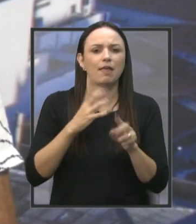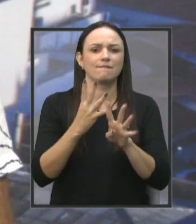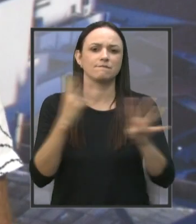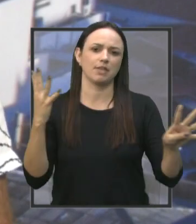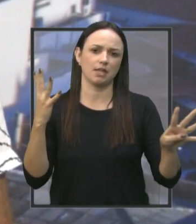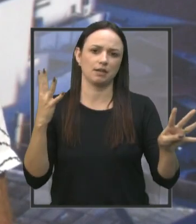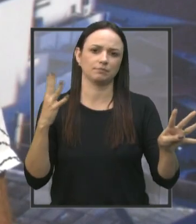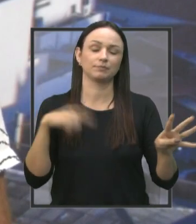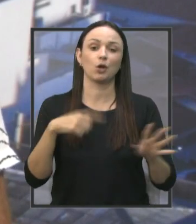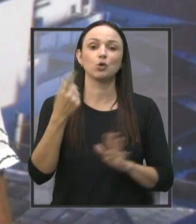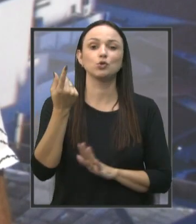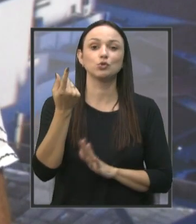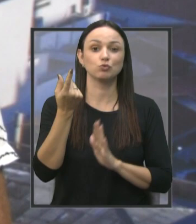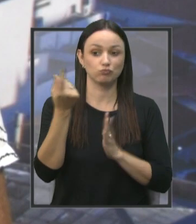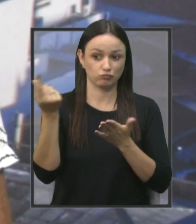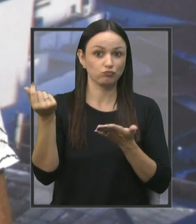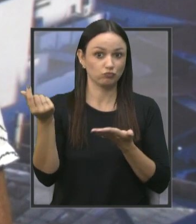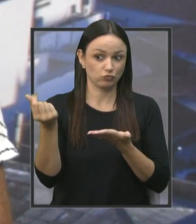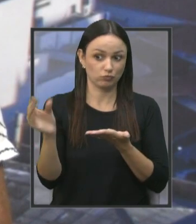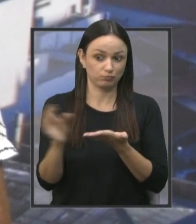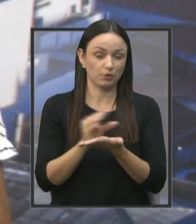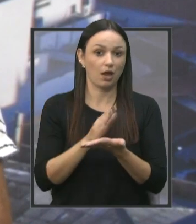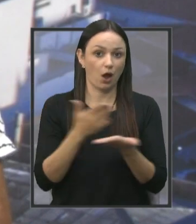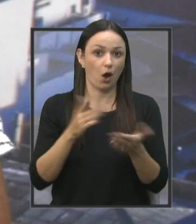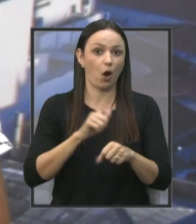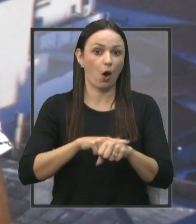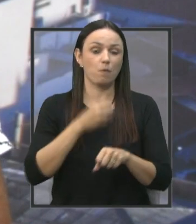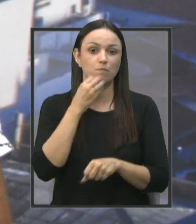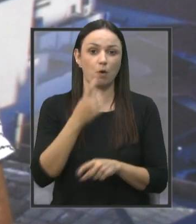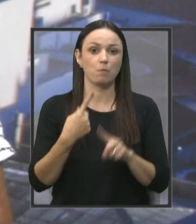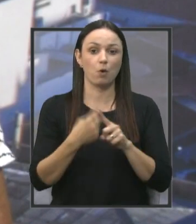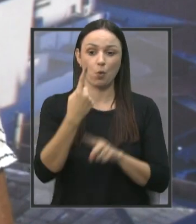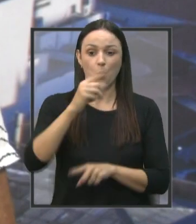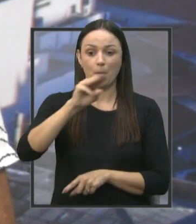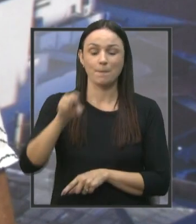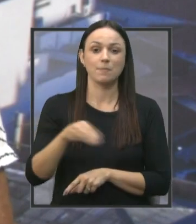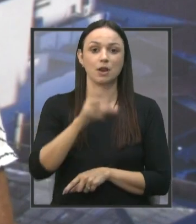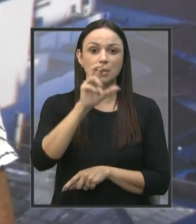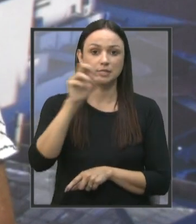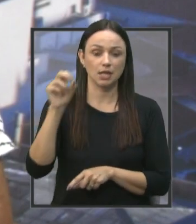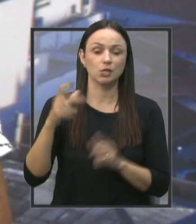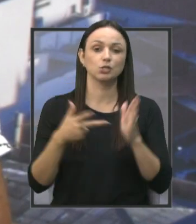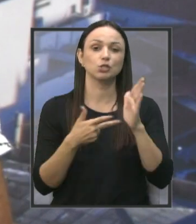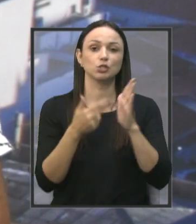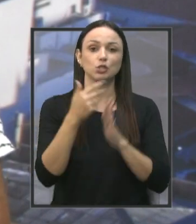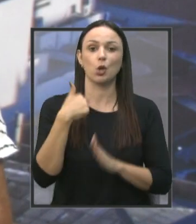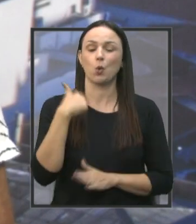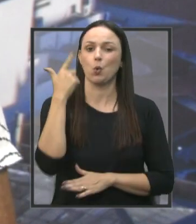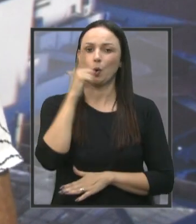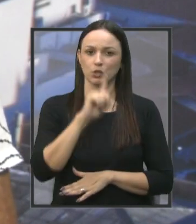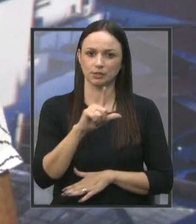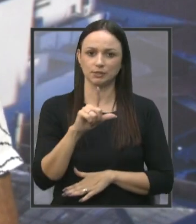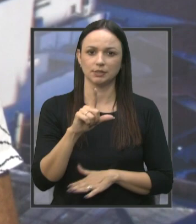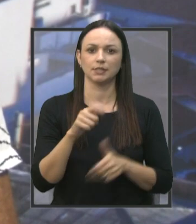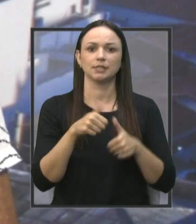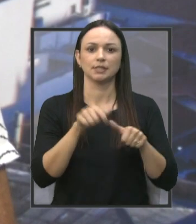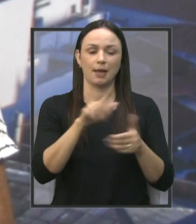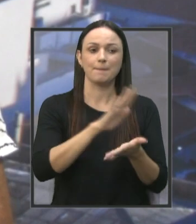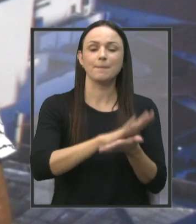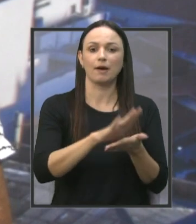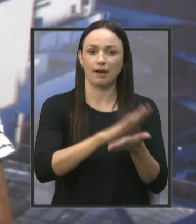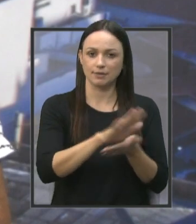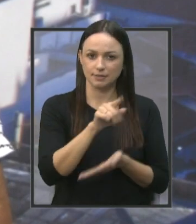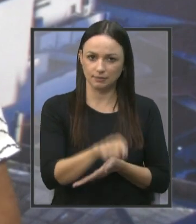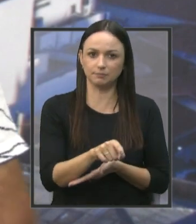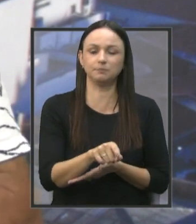e eu acho que o dinheiro, ele vem em boa hora, não é isso? Porque tem um milhão e meio das cirurgias que eu consegui, que está aí para ser gasto